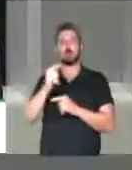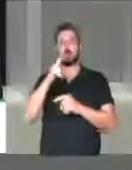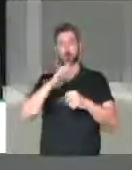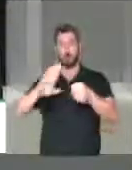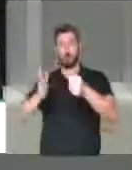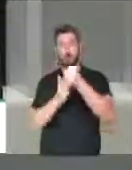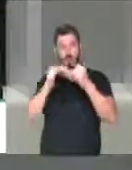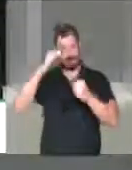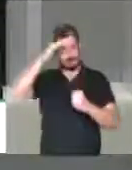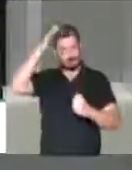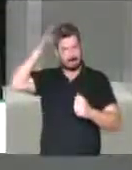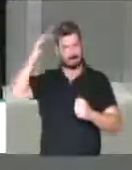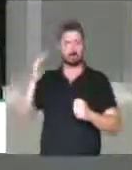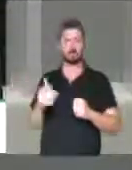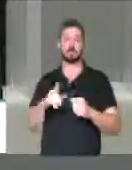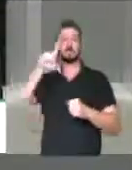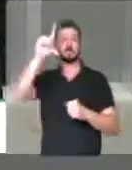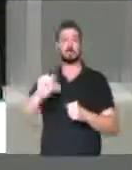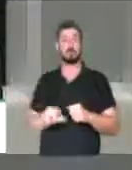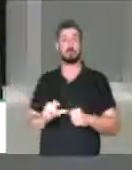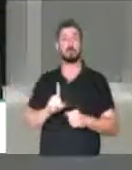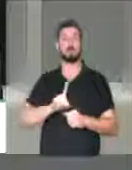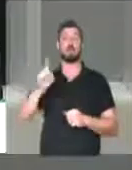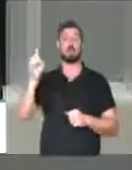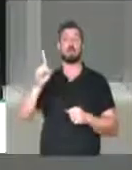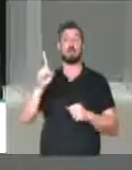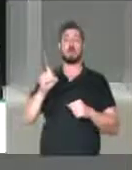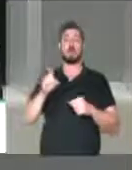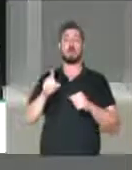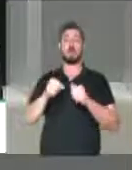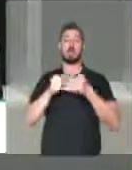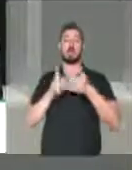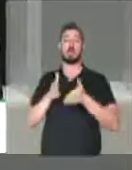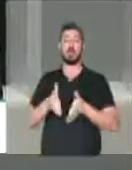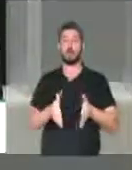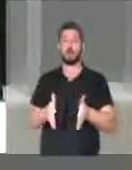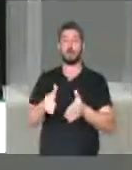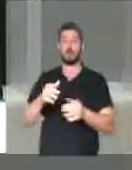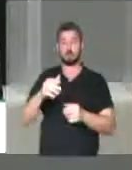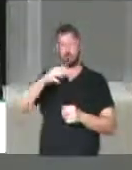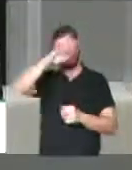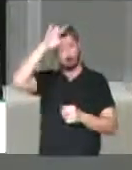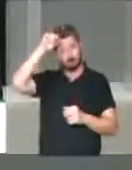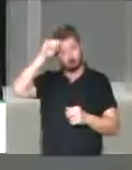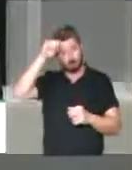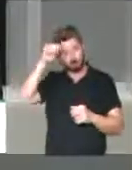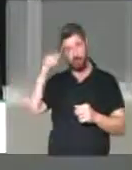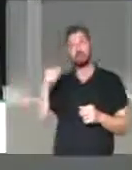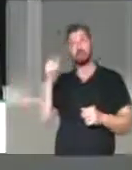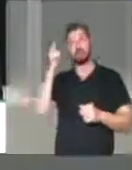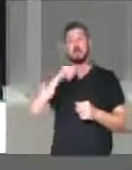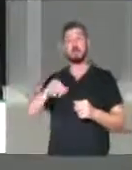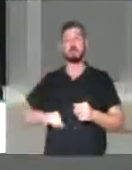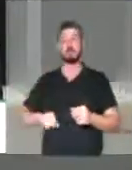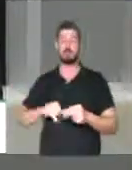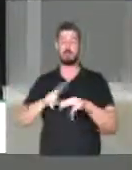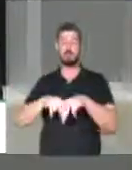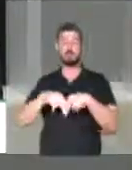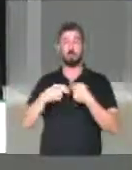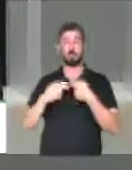75% na foz do Amazonas. É uma conquista das mulheres ribeirinhas da Amazônia,